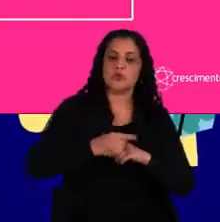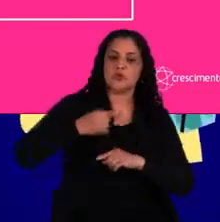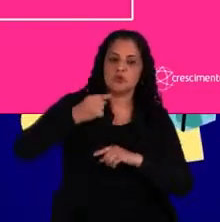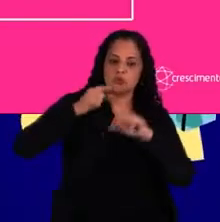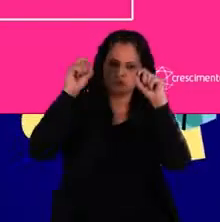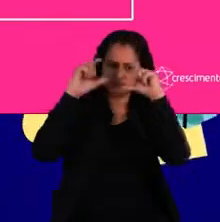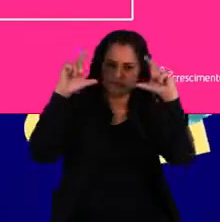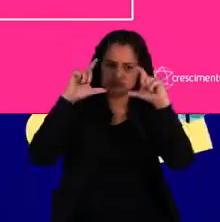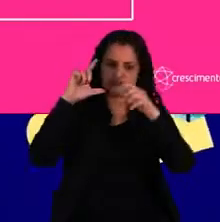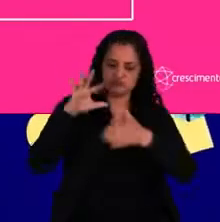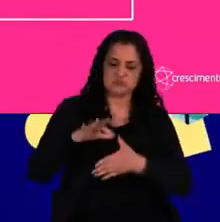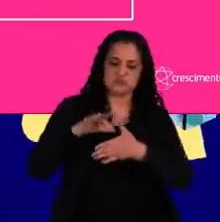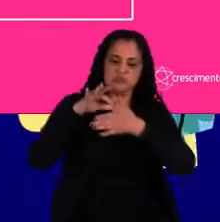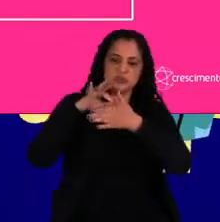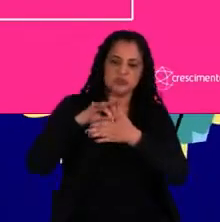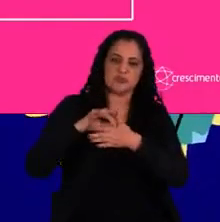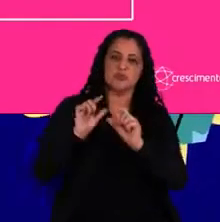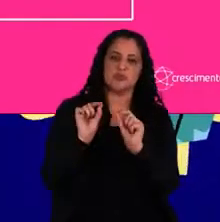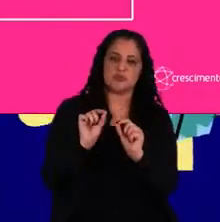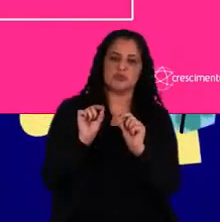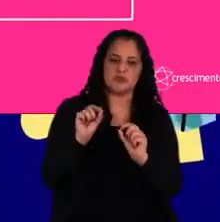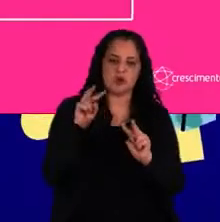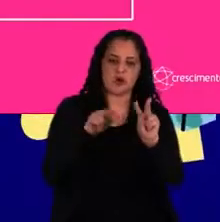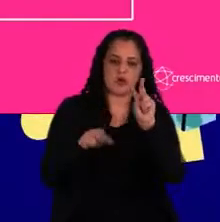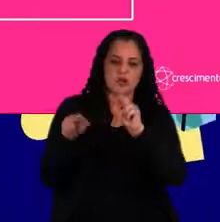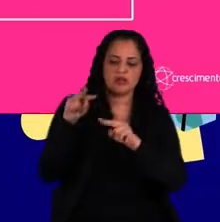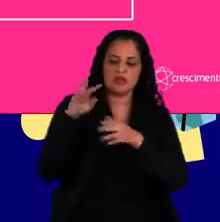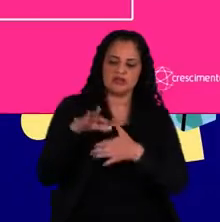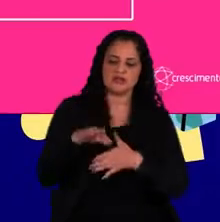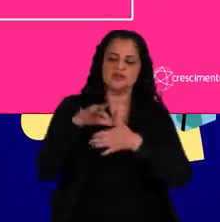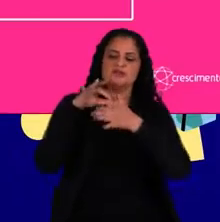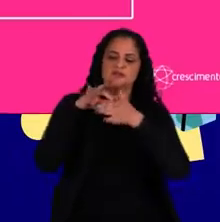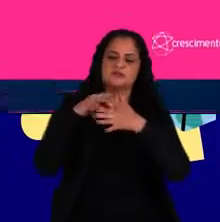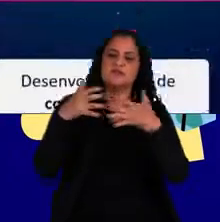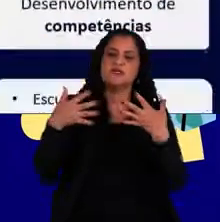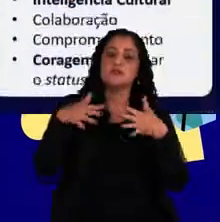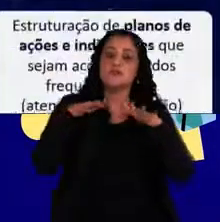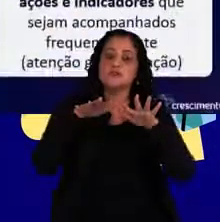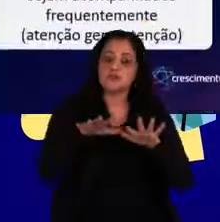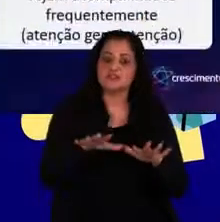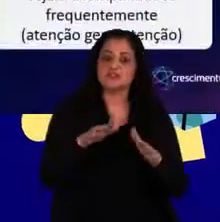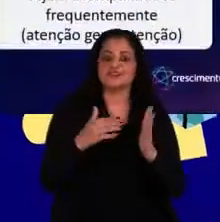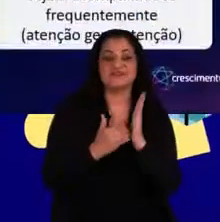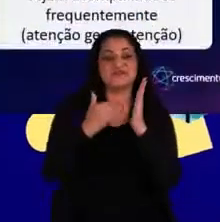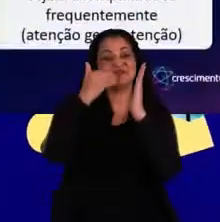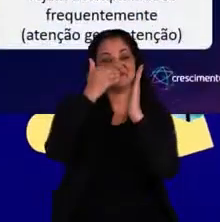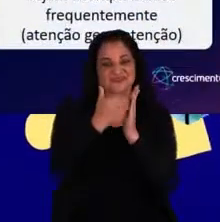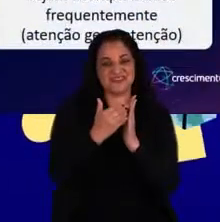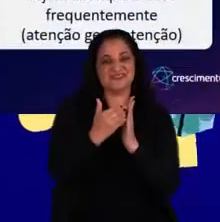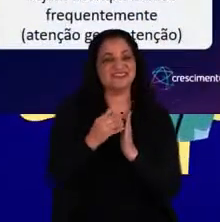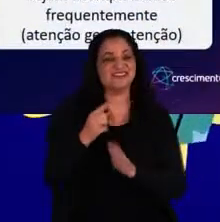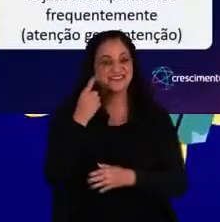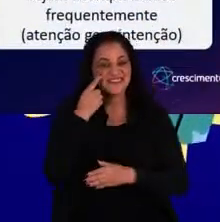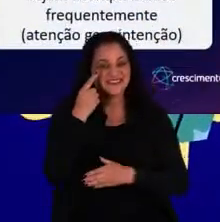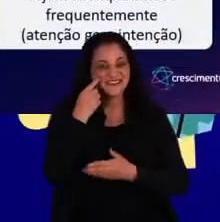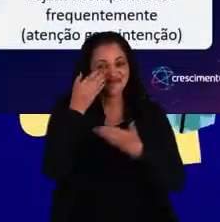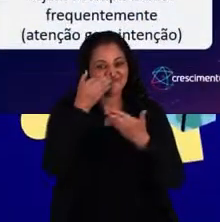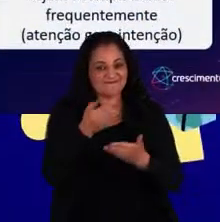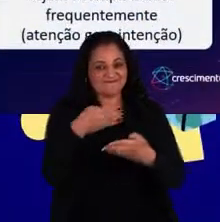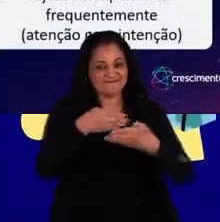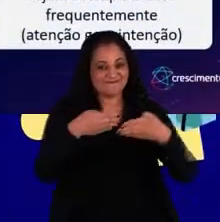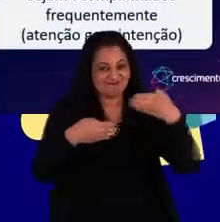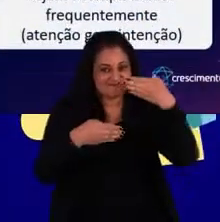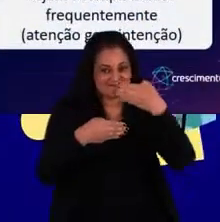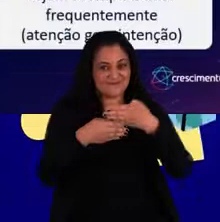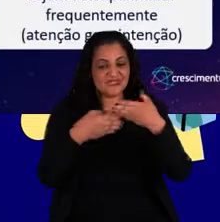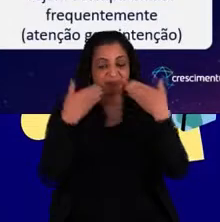alerta para a liderança é olharmos para uma liderança mais inclusiva. E esse mapa da liderança